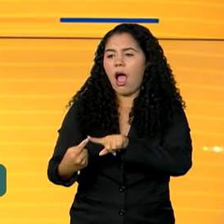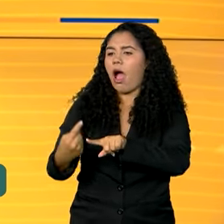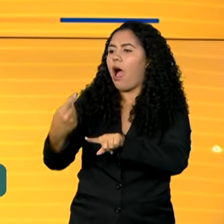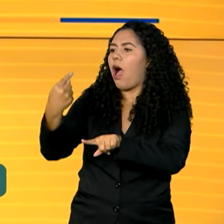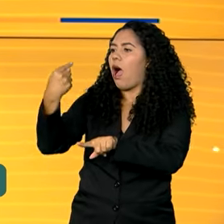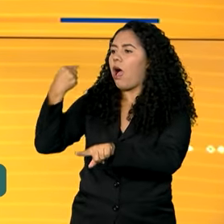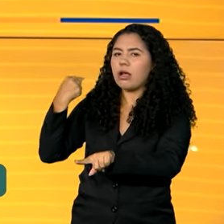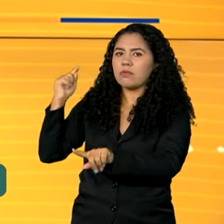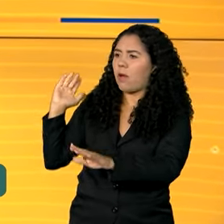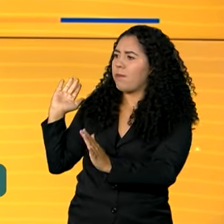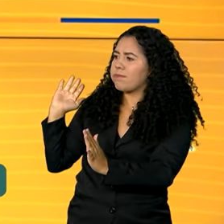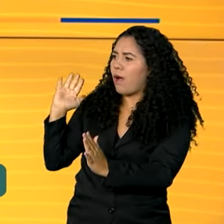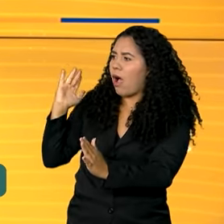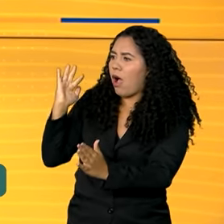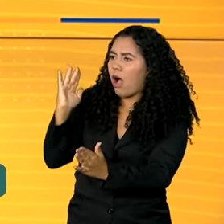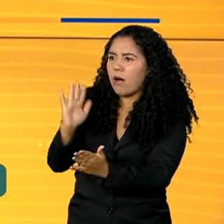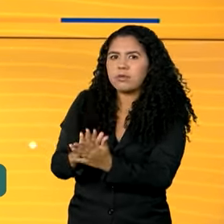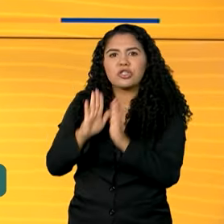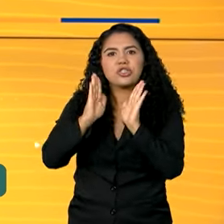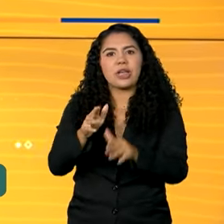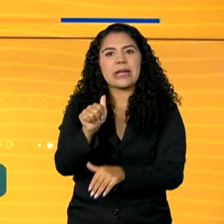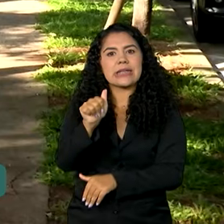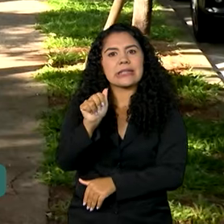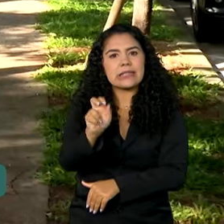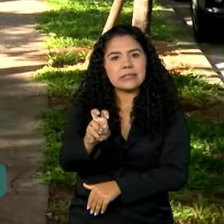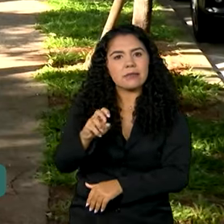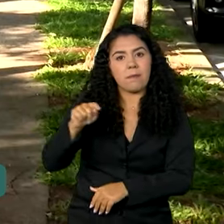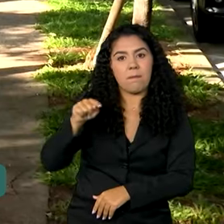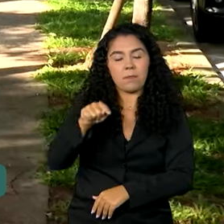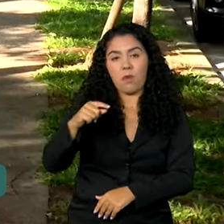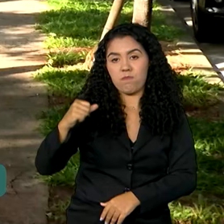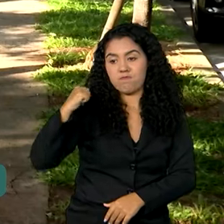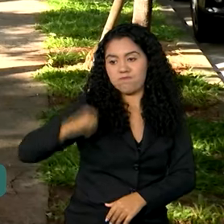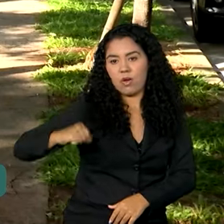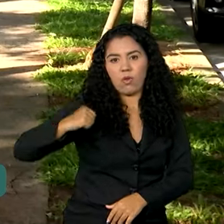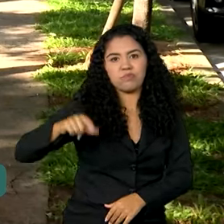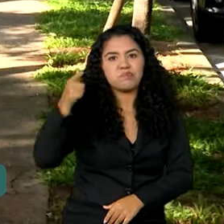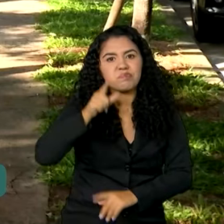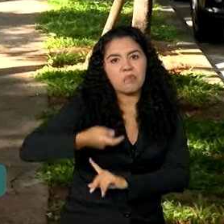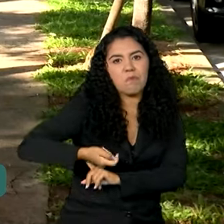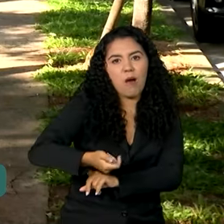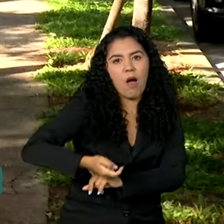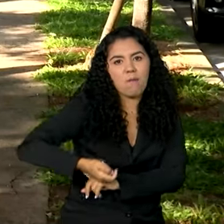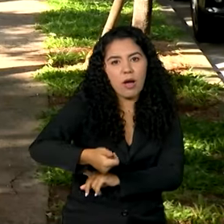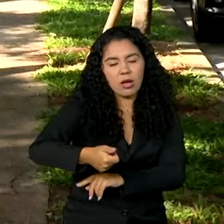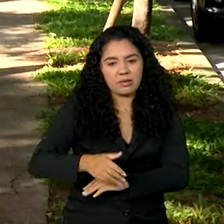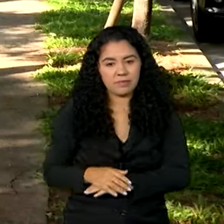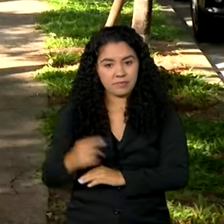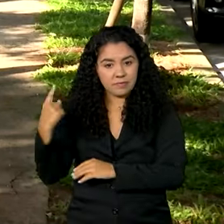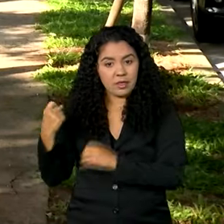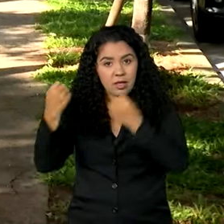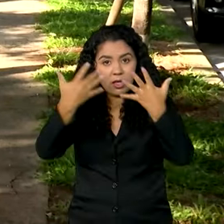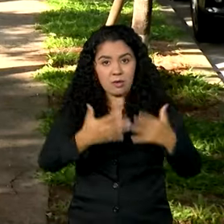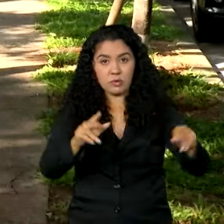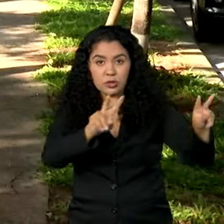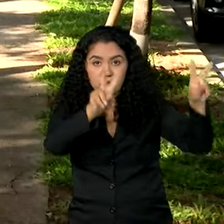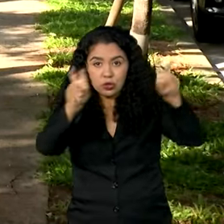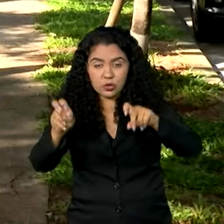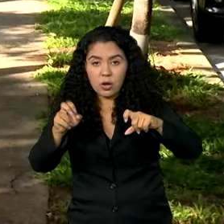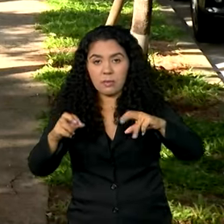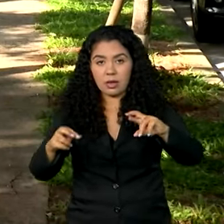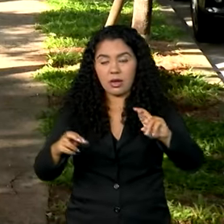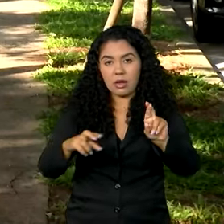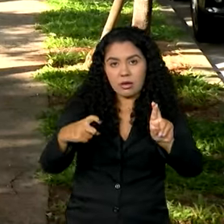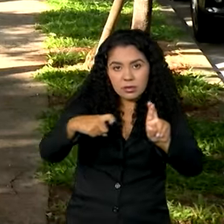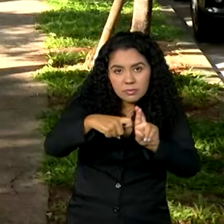concedeu mais de 3 mil bolsas. Vamos conferir. O Programa Nacional de Bolsas para Residências Multiprofissionais e em